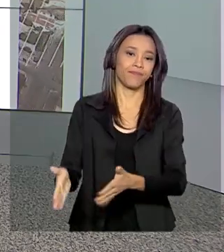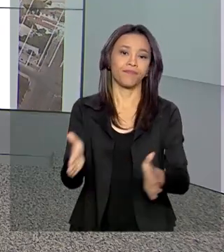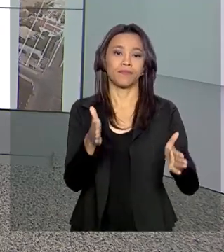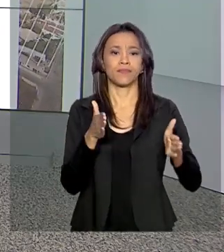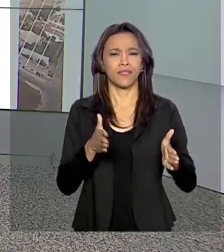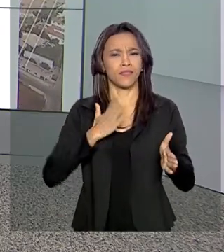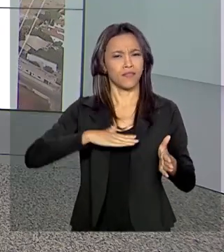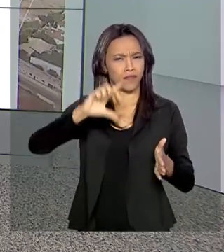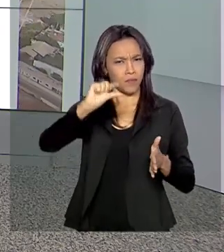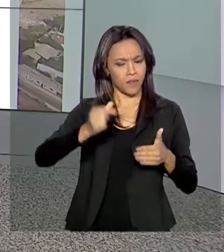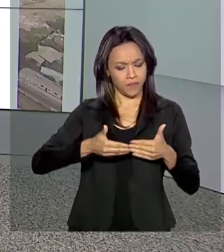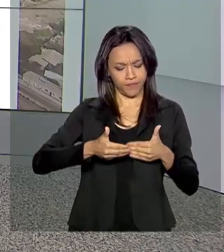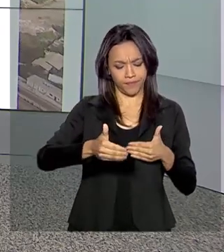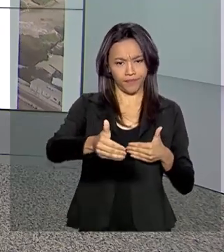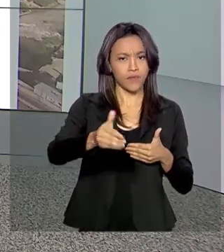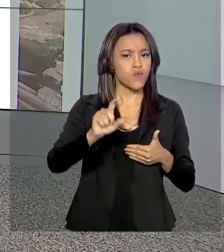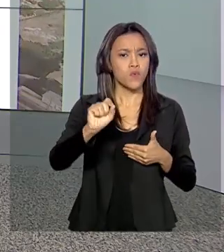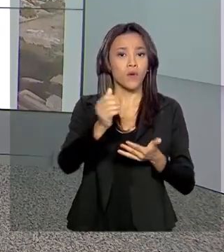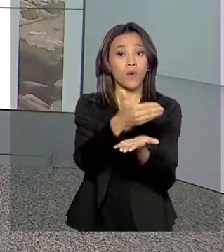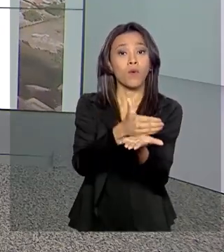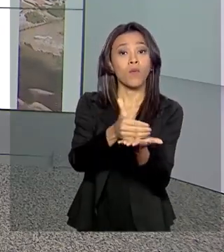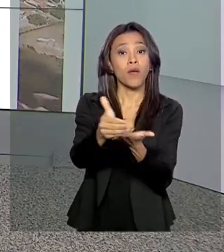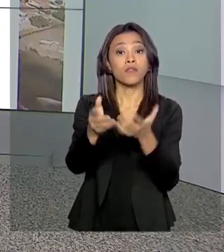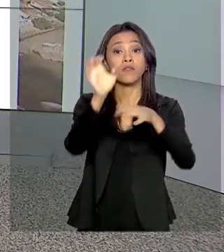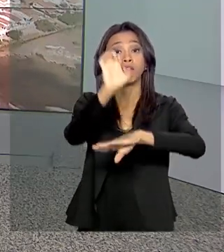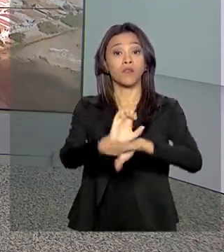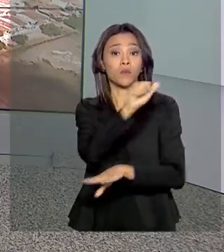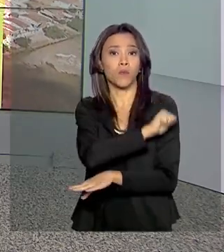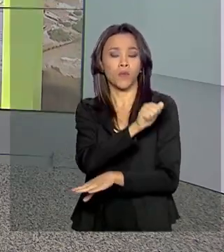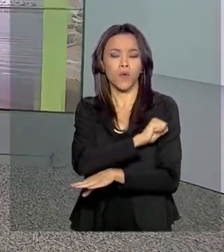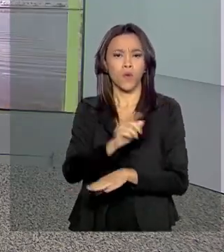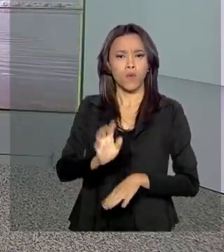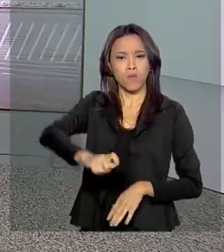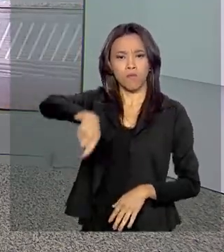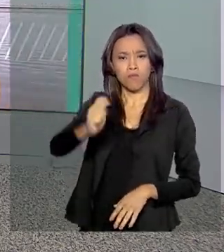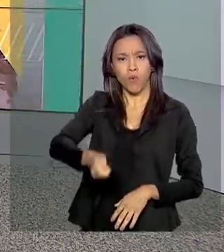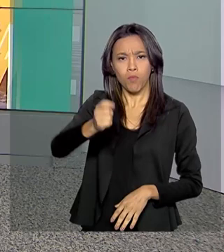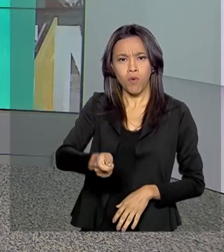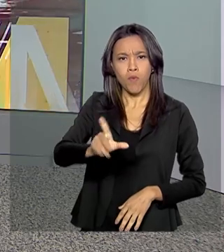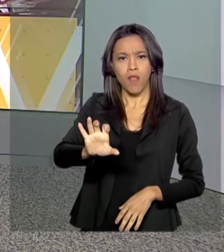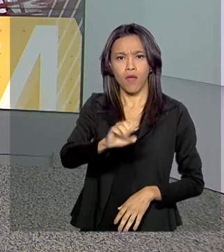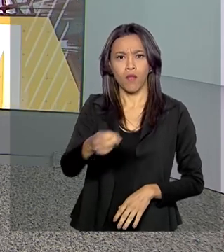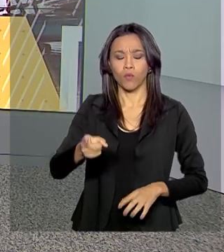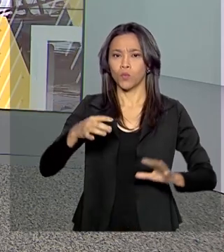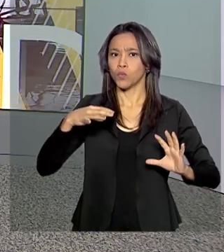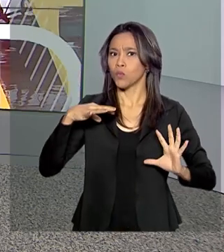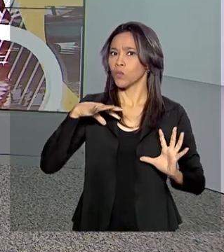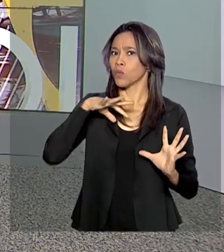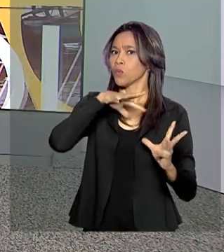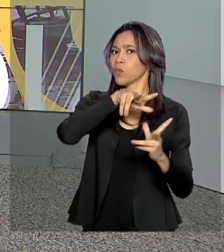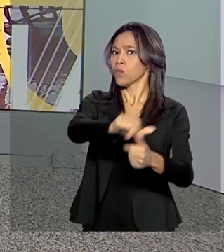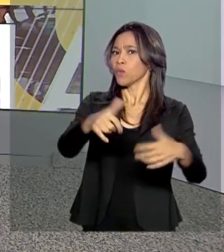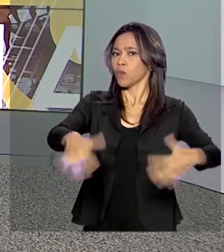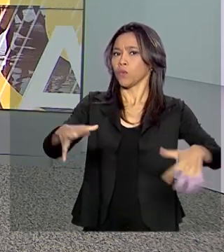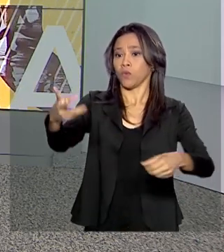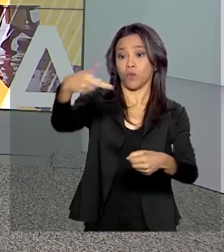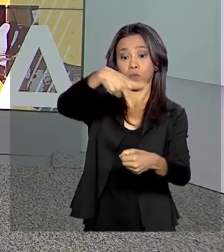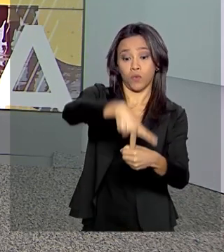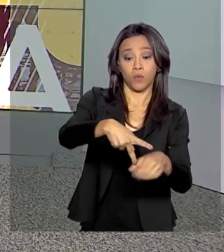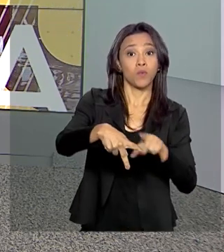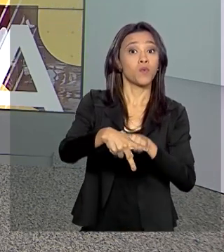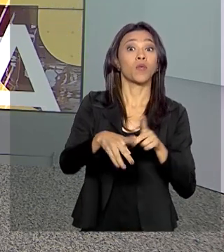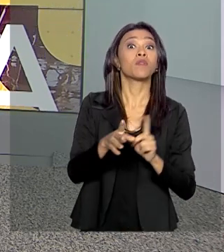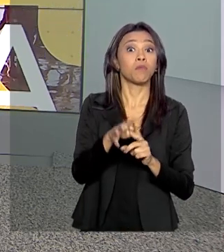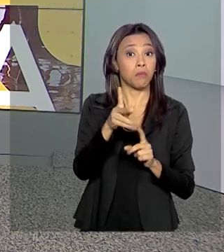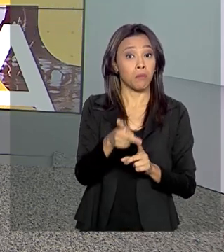Daqui a pouco tem início, no Rio de Janeiro, o maior leilão de petróleo do mundo, o excedente da sessão onerosa do pré-sal.